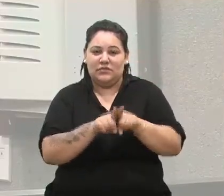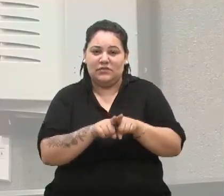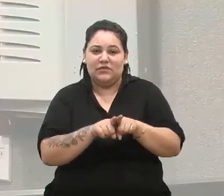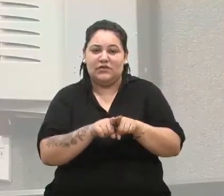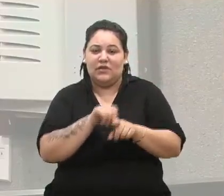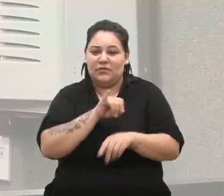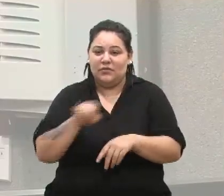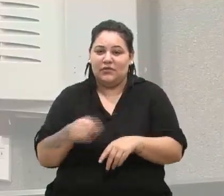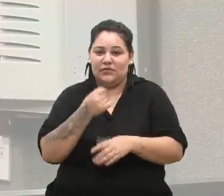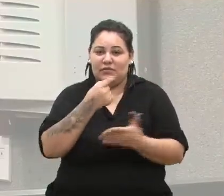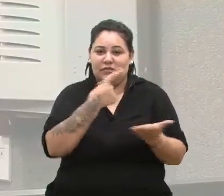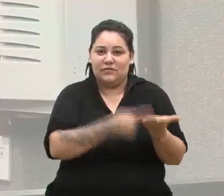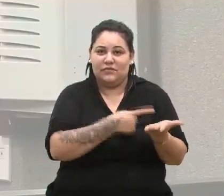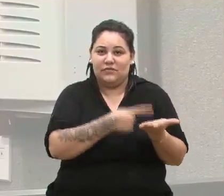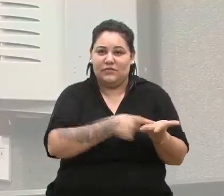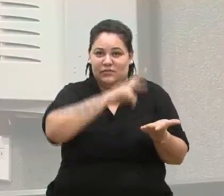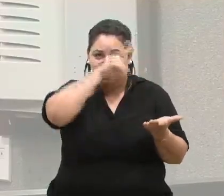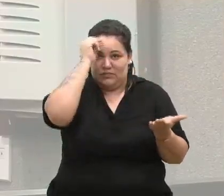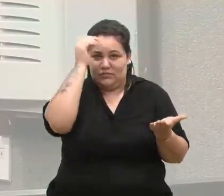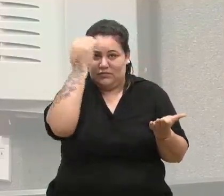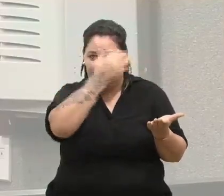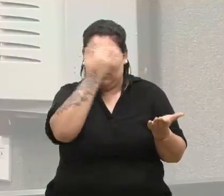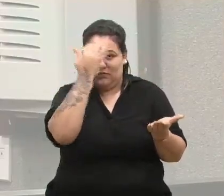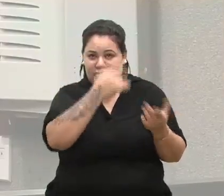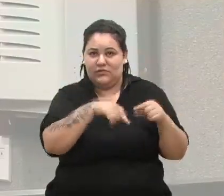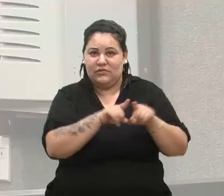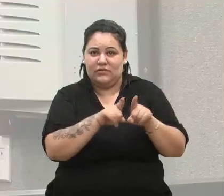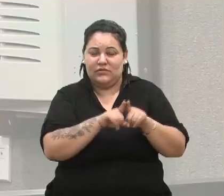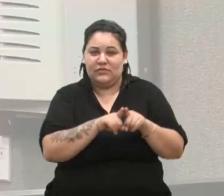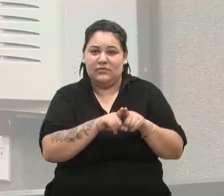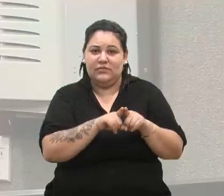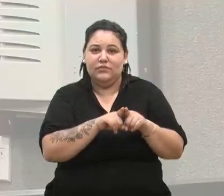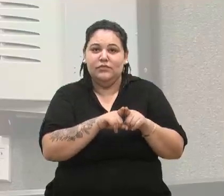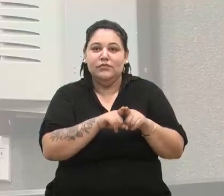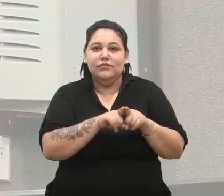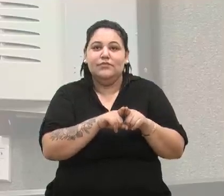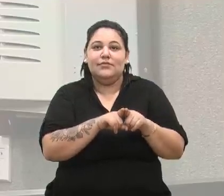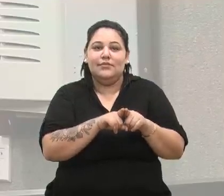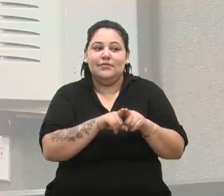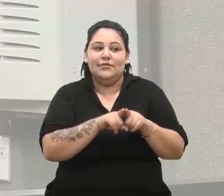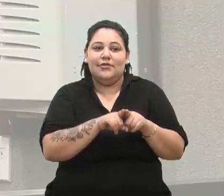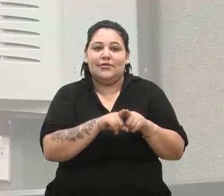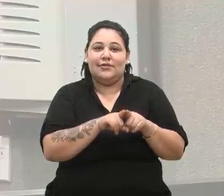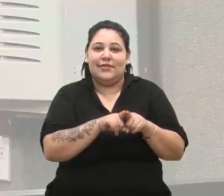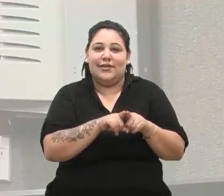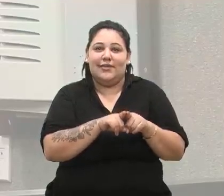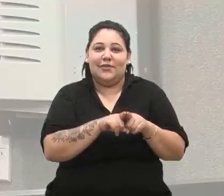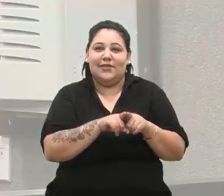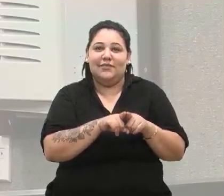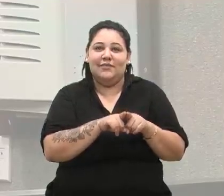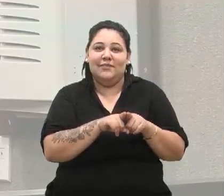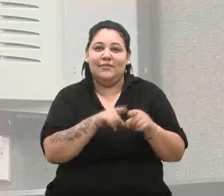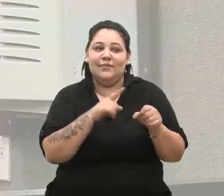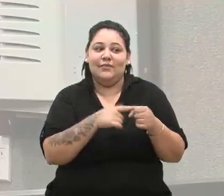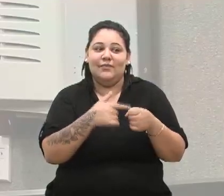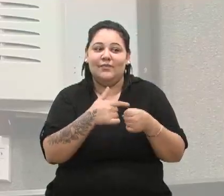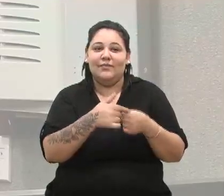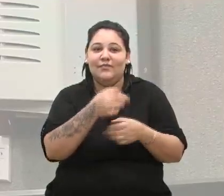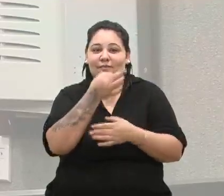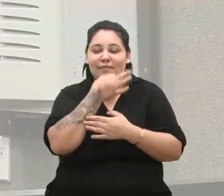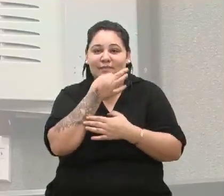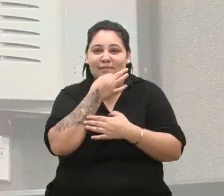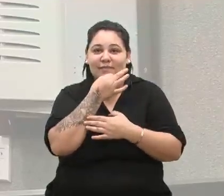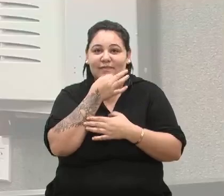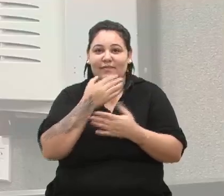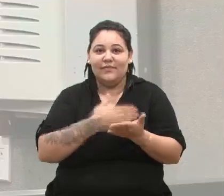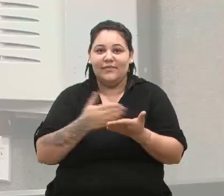agenda com o Prefeito ontem e indicamos para que seja feito também ao redor do estádio da Ser Caxias, que vai estrear no final